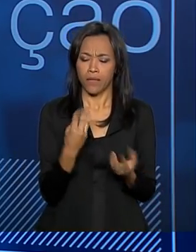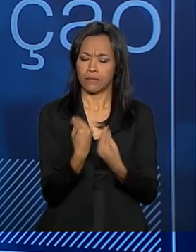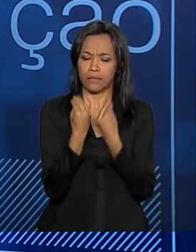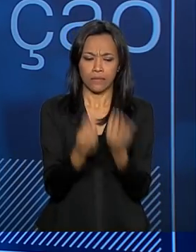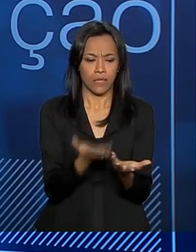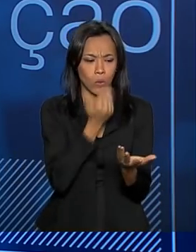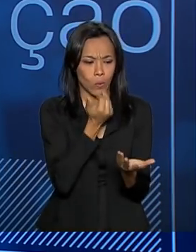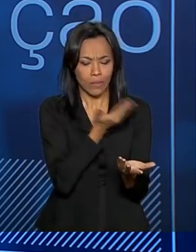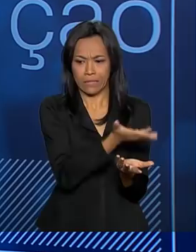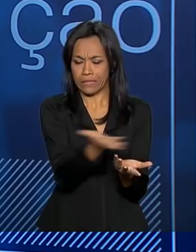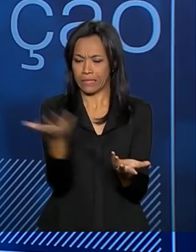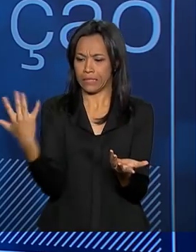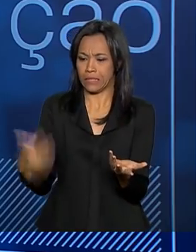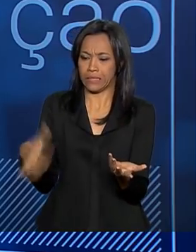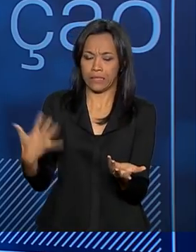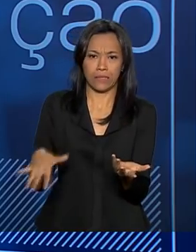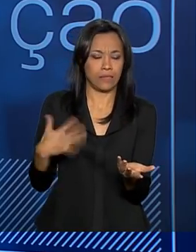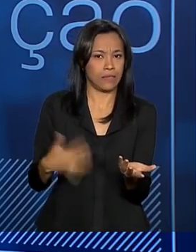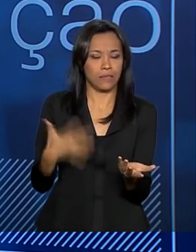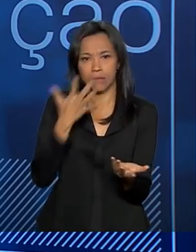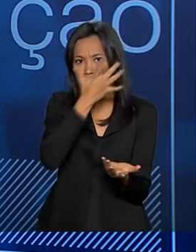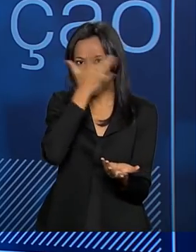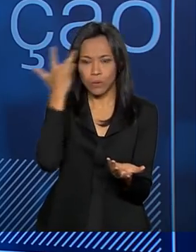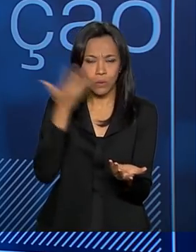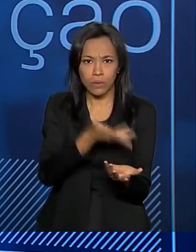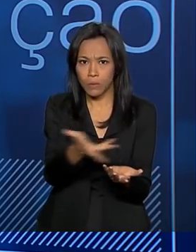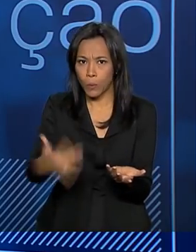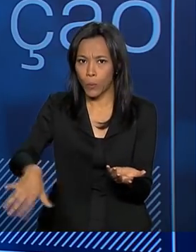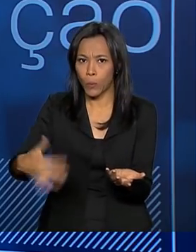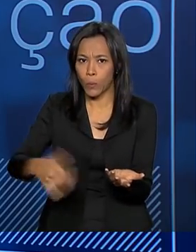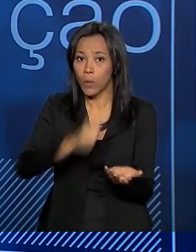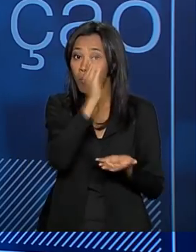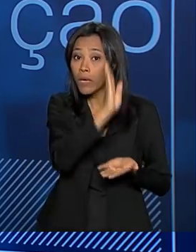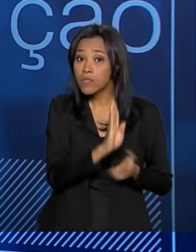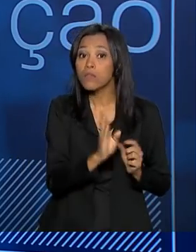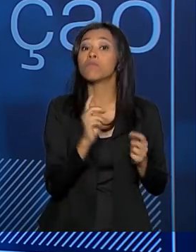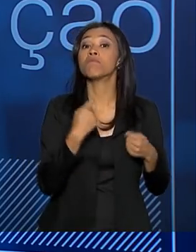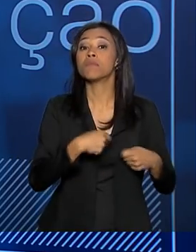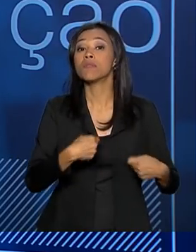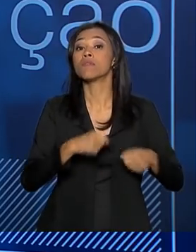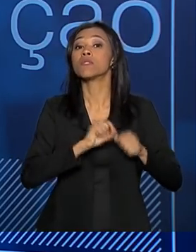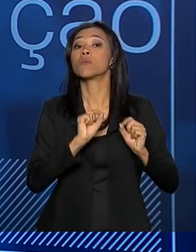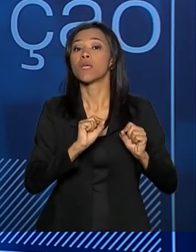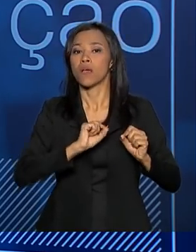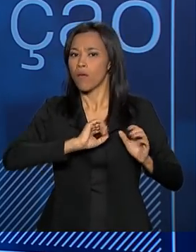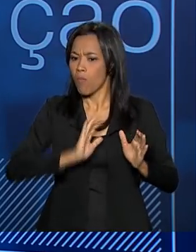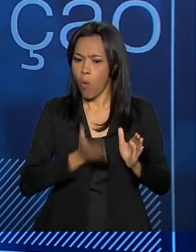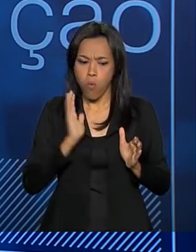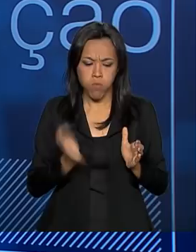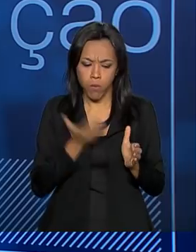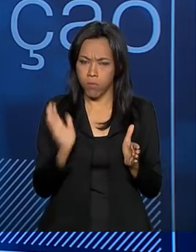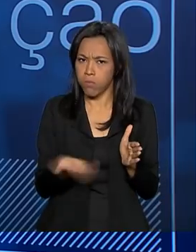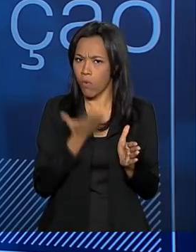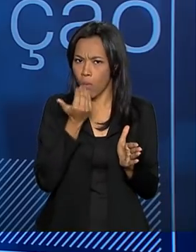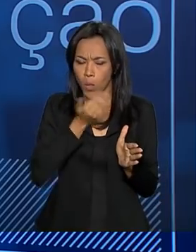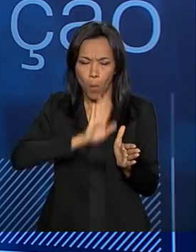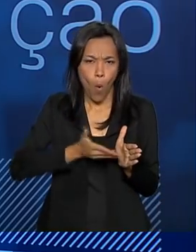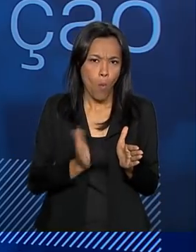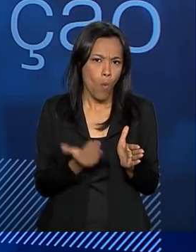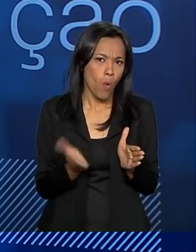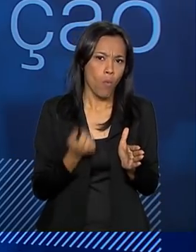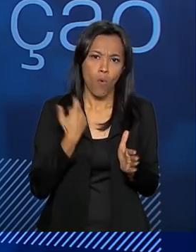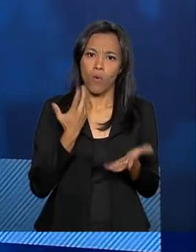enorme de pessoas, o Brasil precisa aumentar a sua produção. Em cerca de